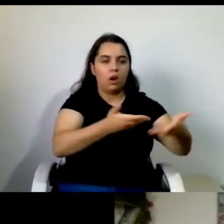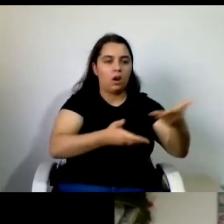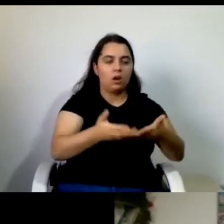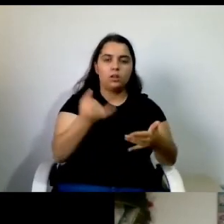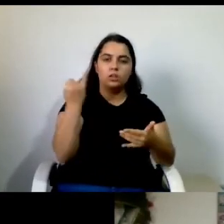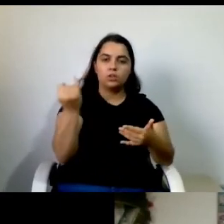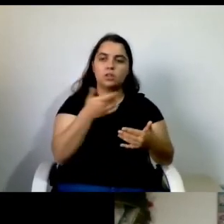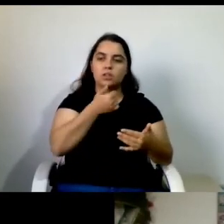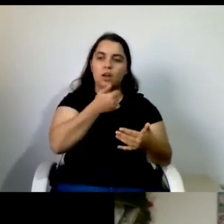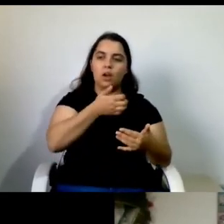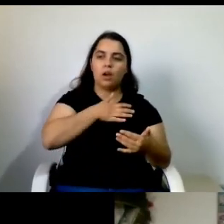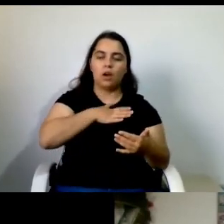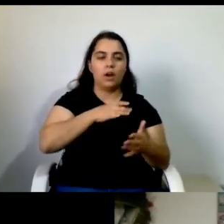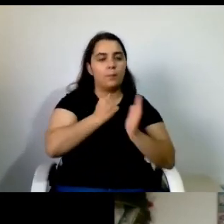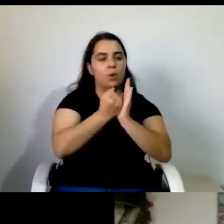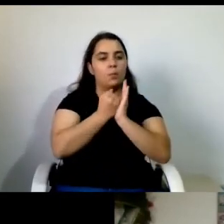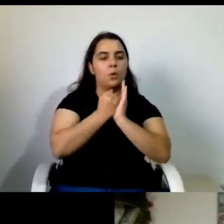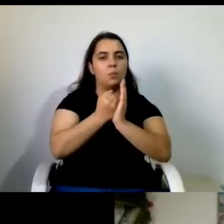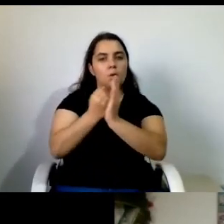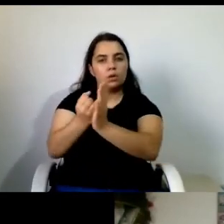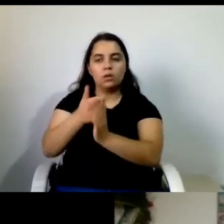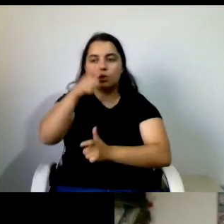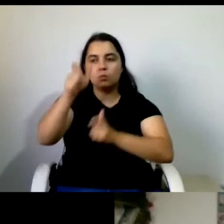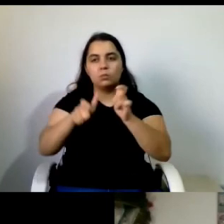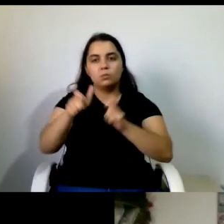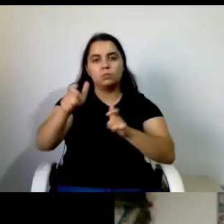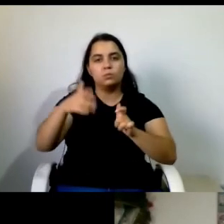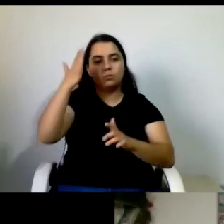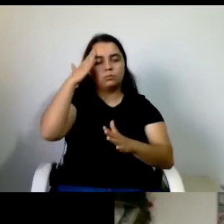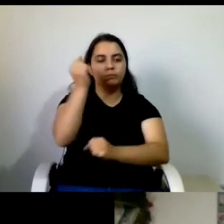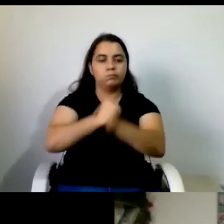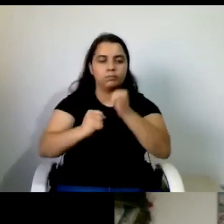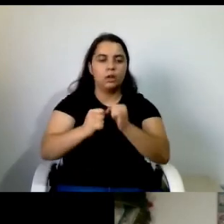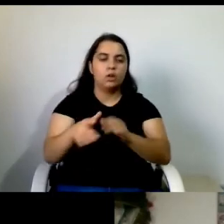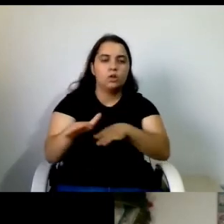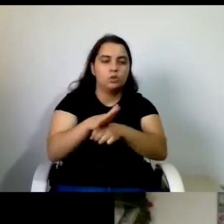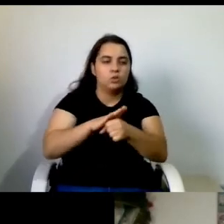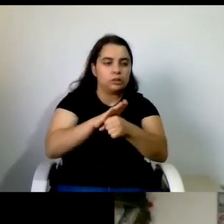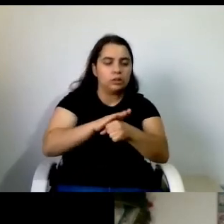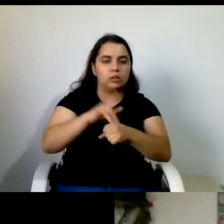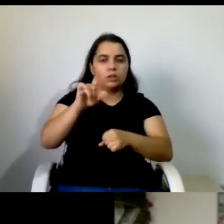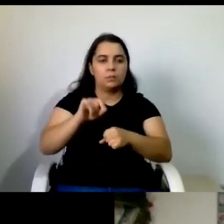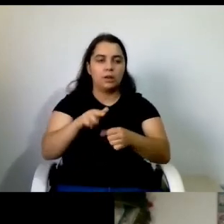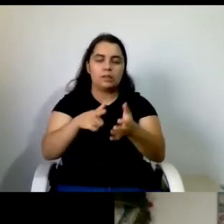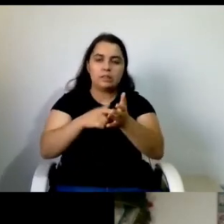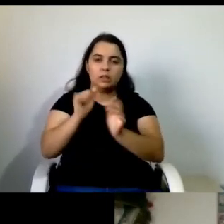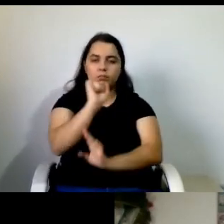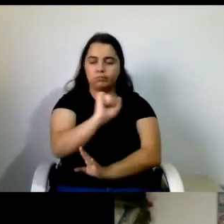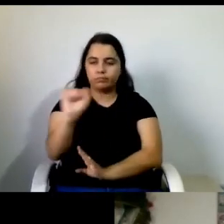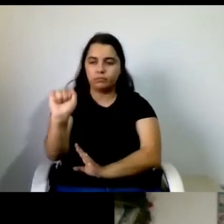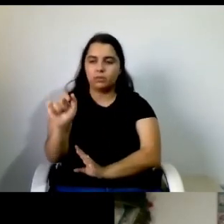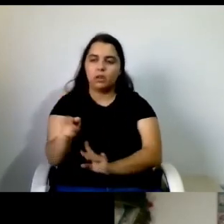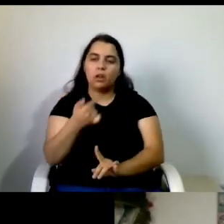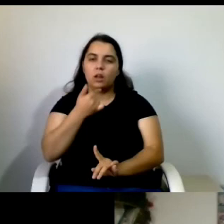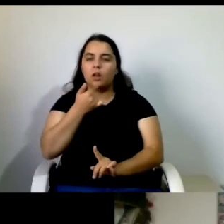as pessoas com deficiência intelectual no seu contexto nas suas necessidades e muitas delas e também repetindo daquilo que disse o professor Rogério Cação